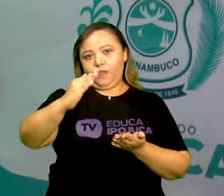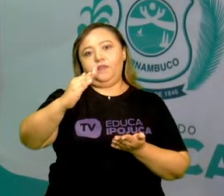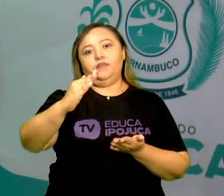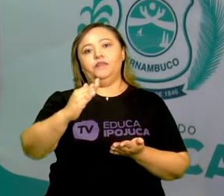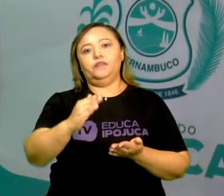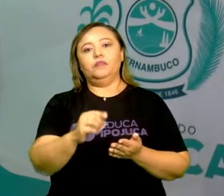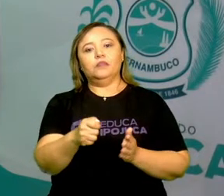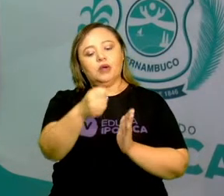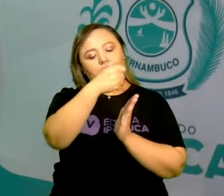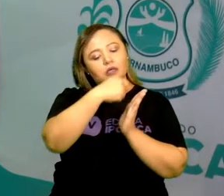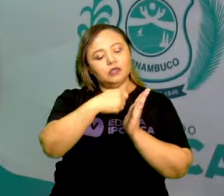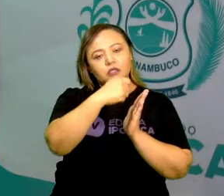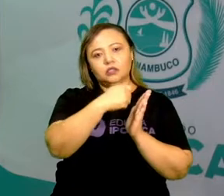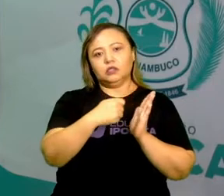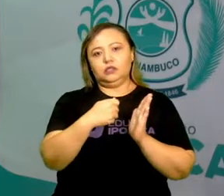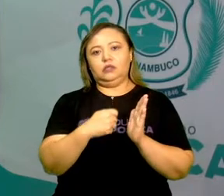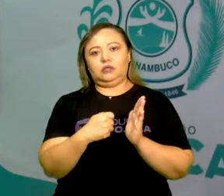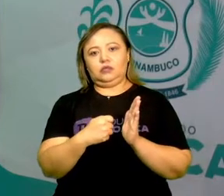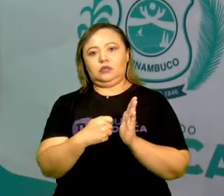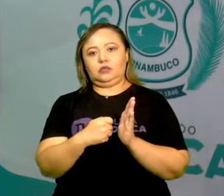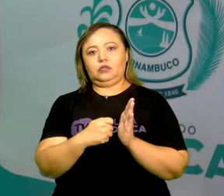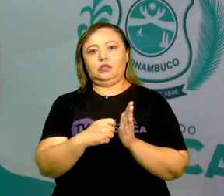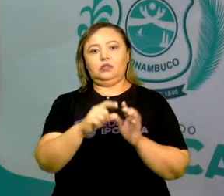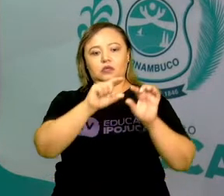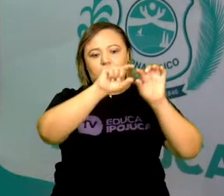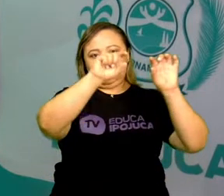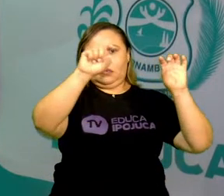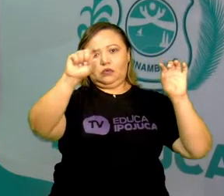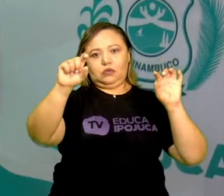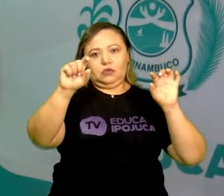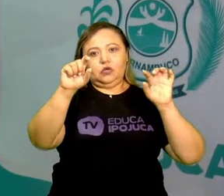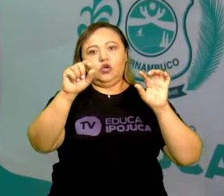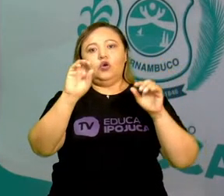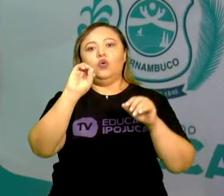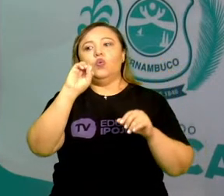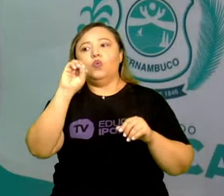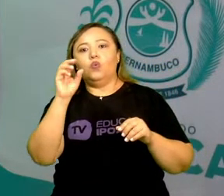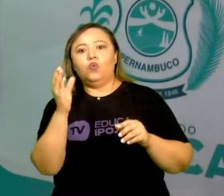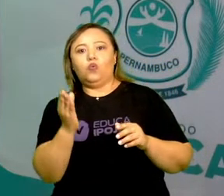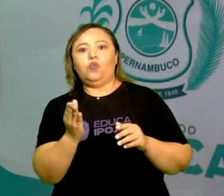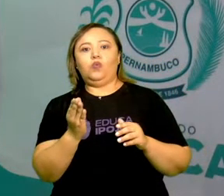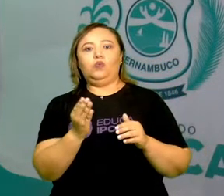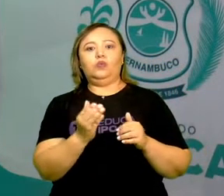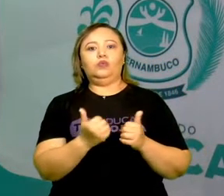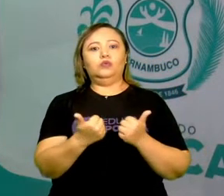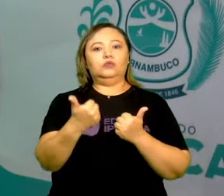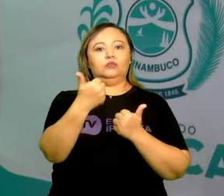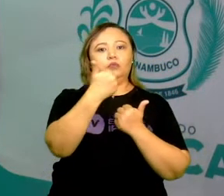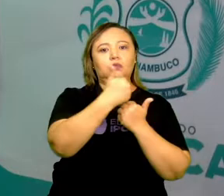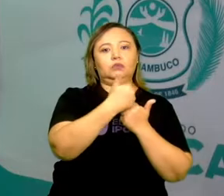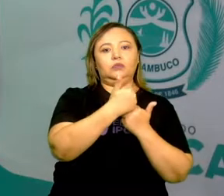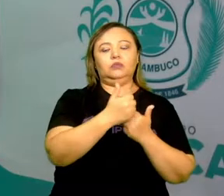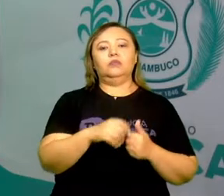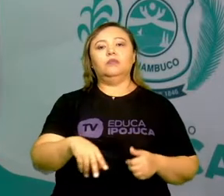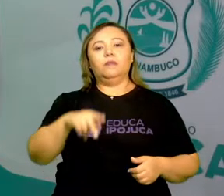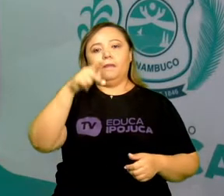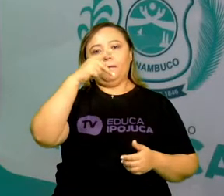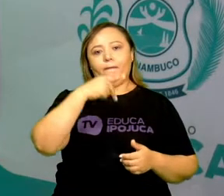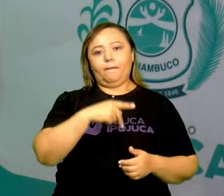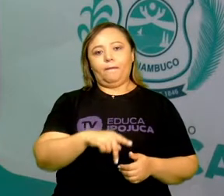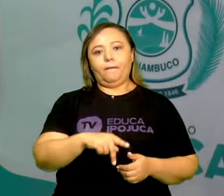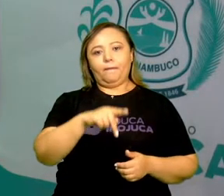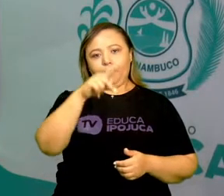a escrita de frases ou até mesmo de substantivos próprios. Vamos analisar o nosso